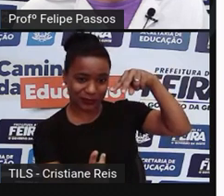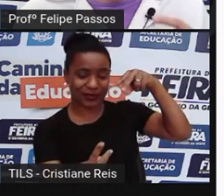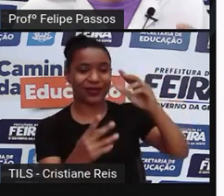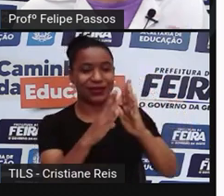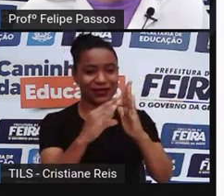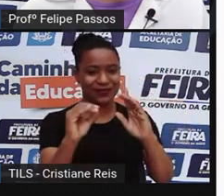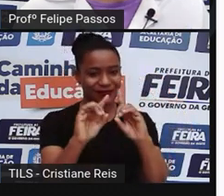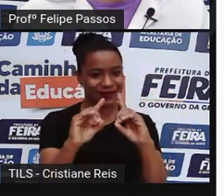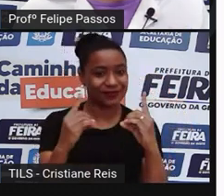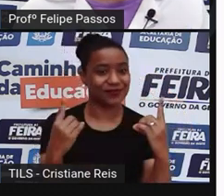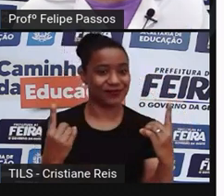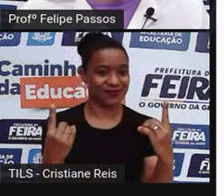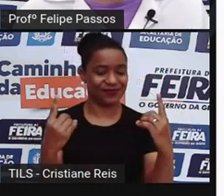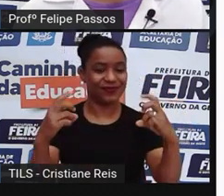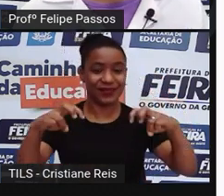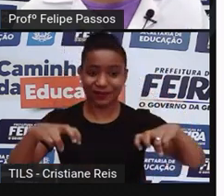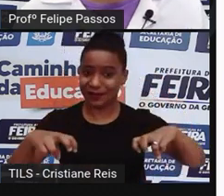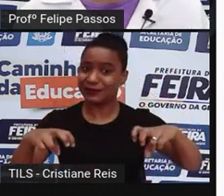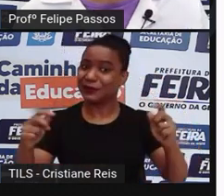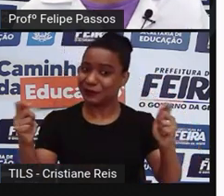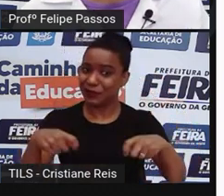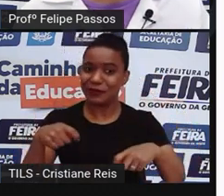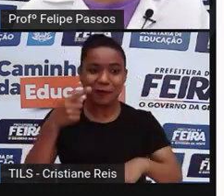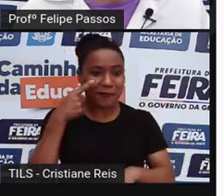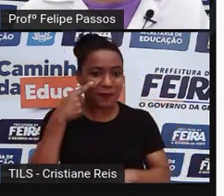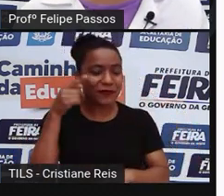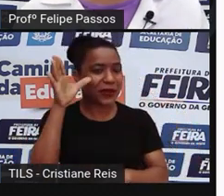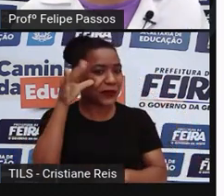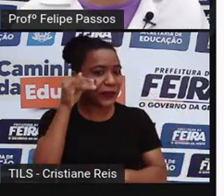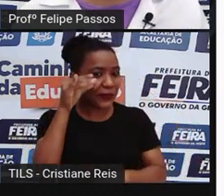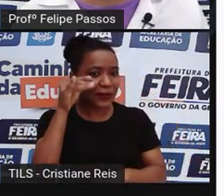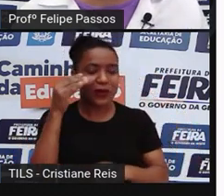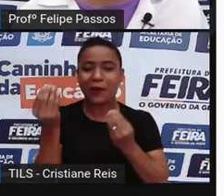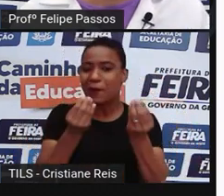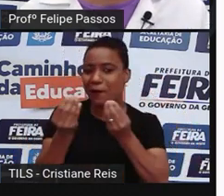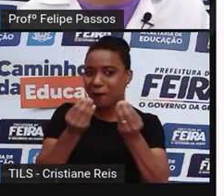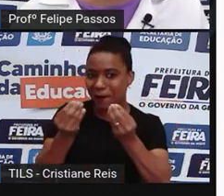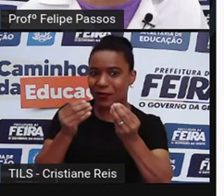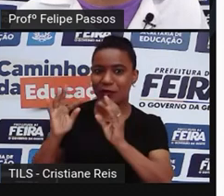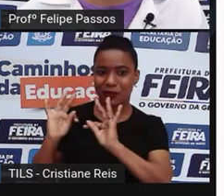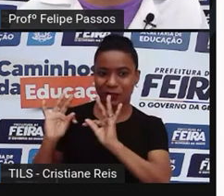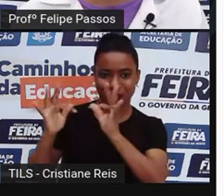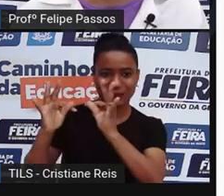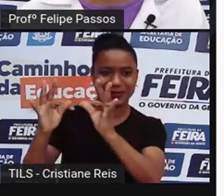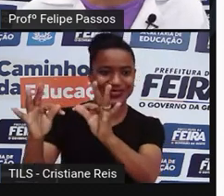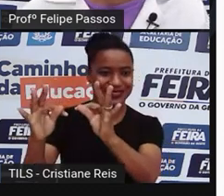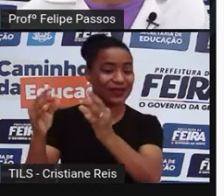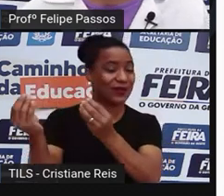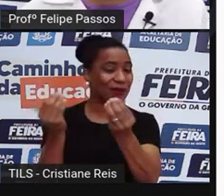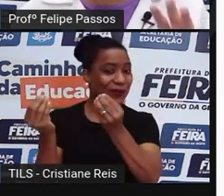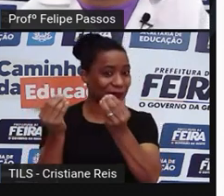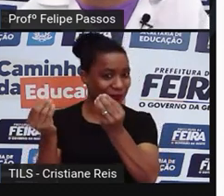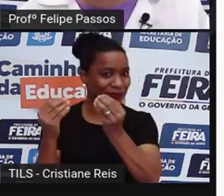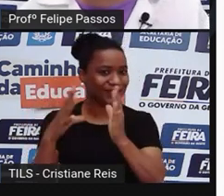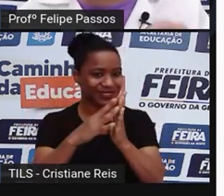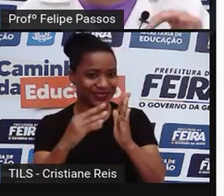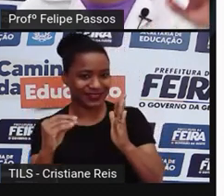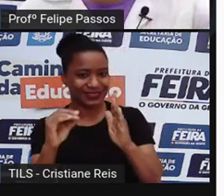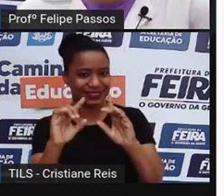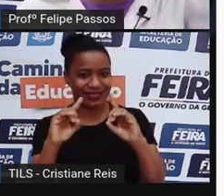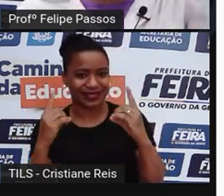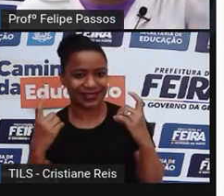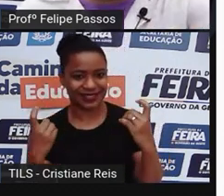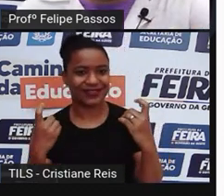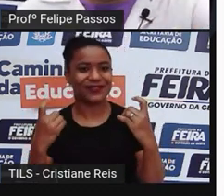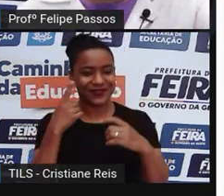para a gente pensar sobre essa tecnologia da clonagem e quais são os prováveis impactos dela no futuro. Tem uma parte mesmo desse vídeo